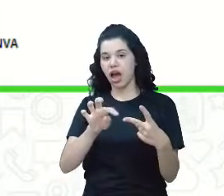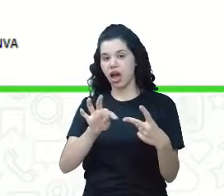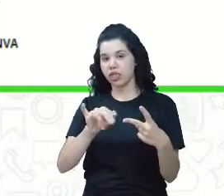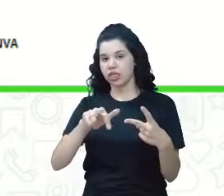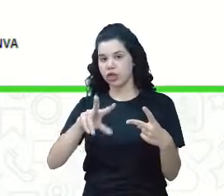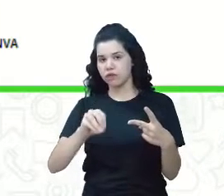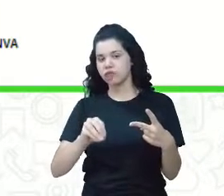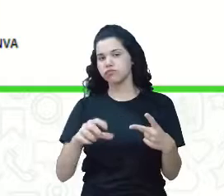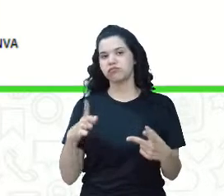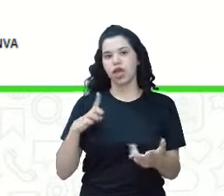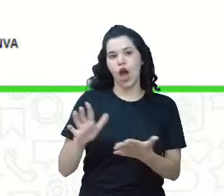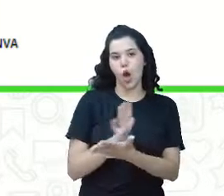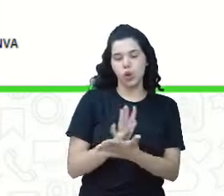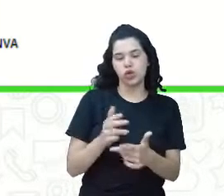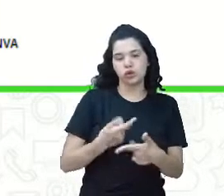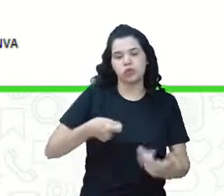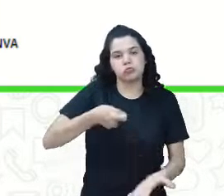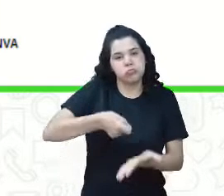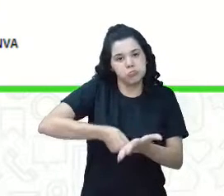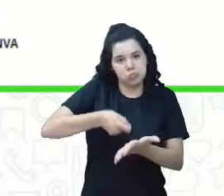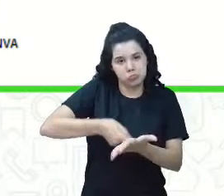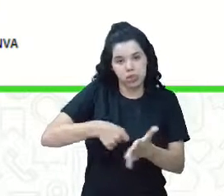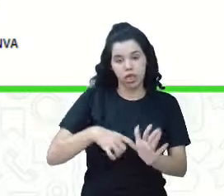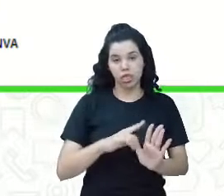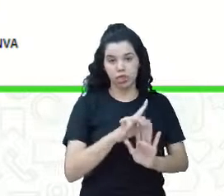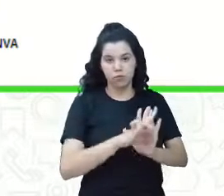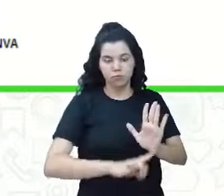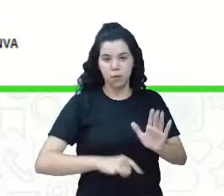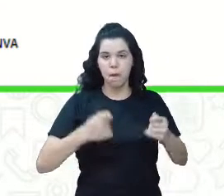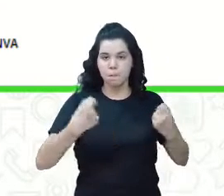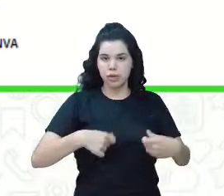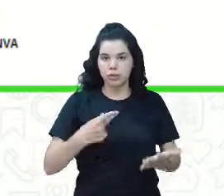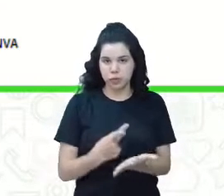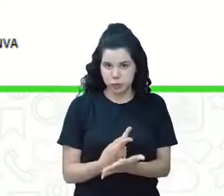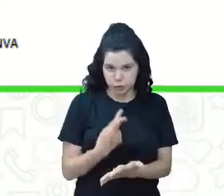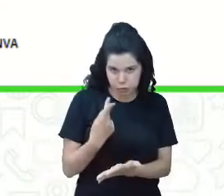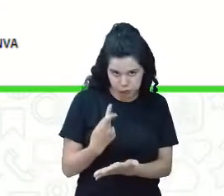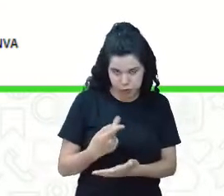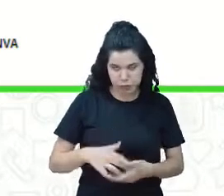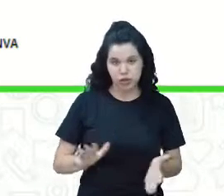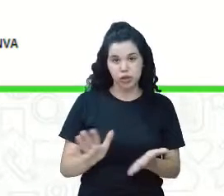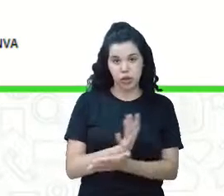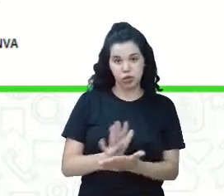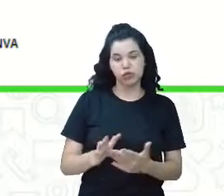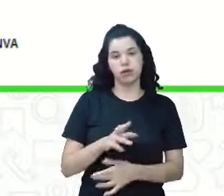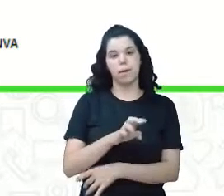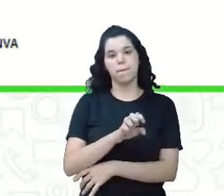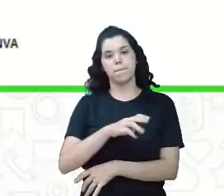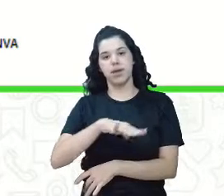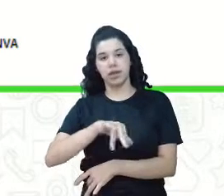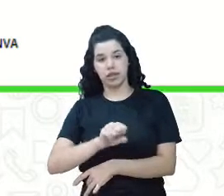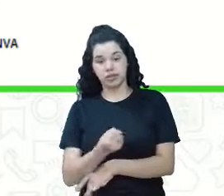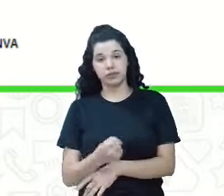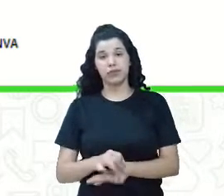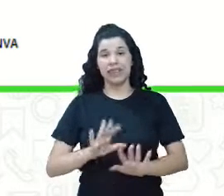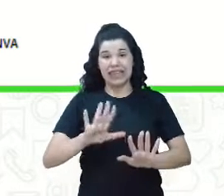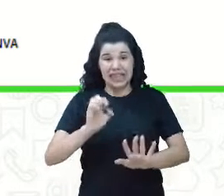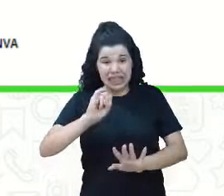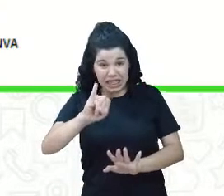e também direitos, deveres e bens. Se o passivo for